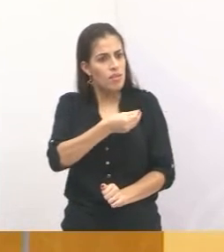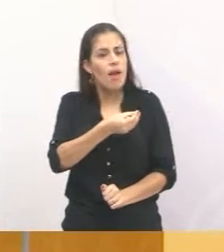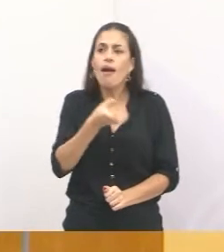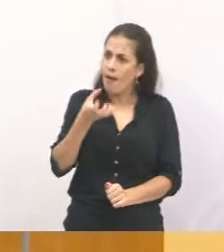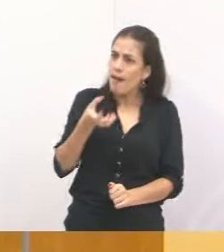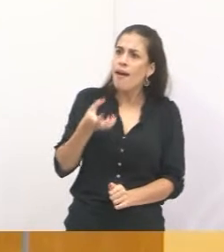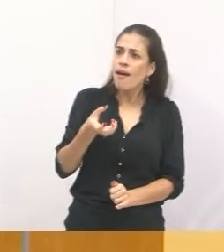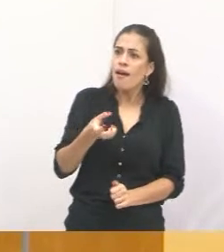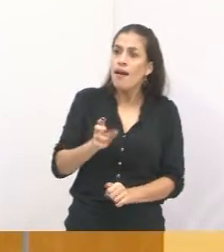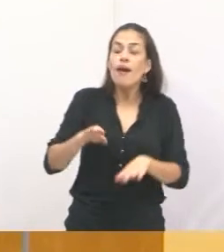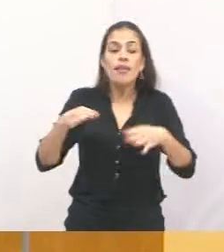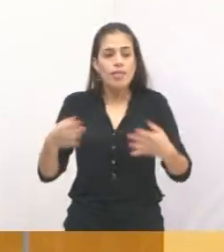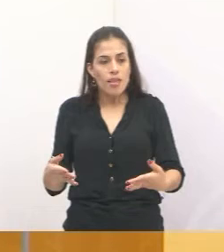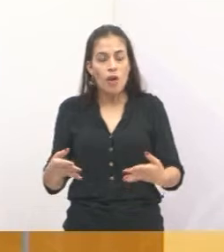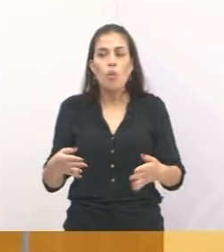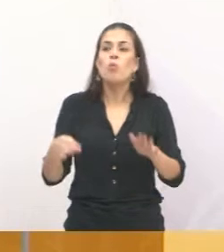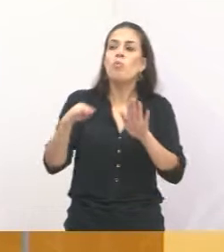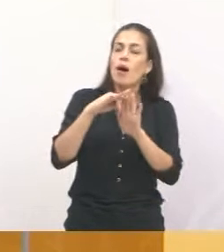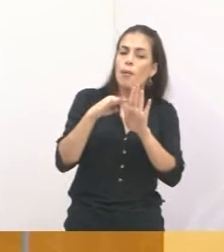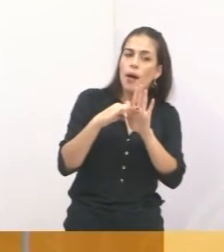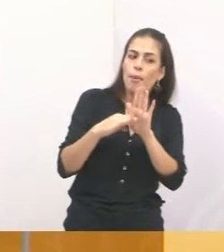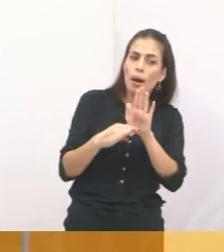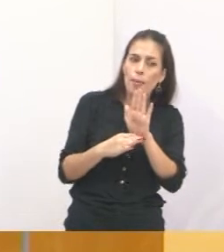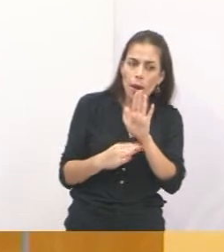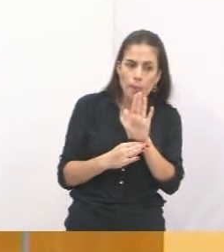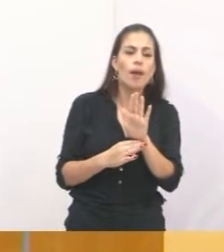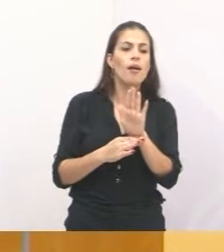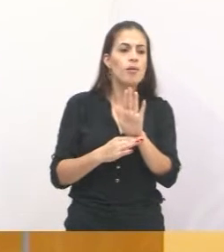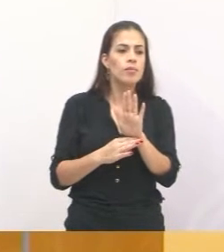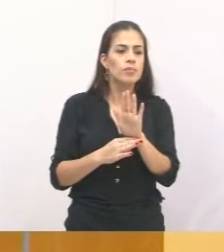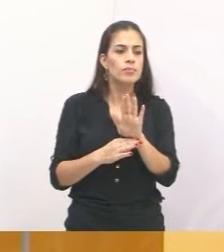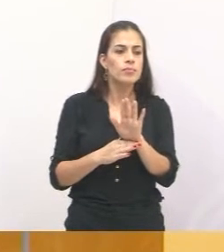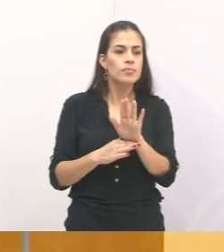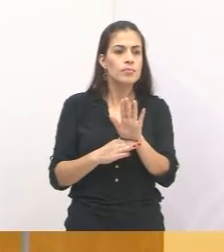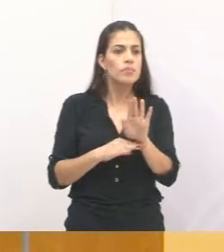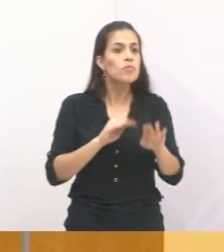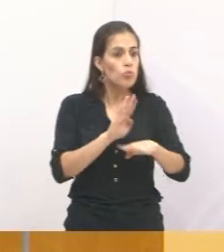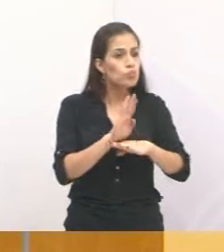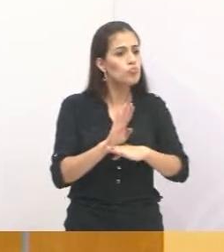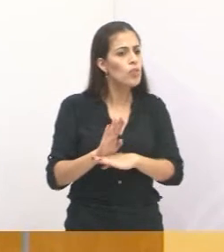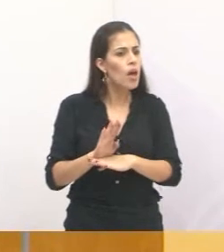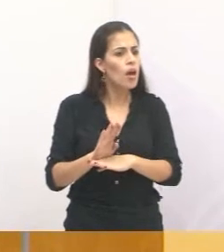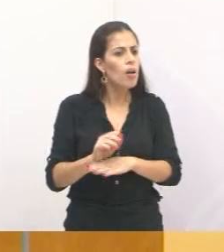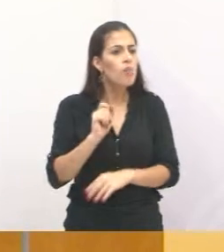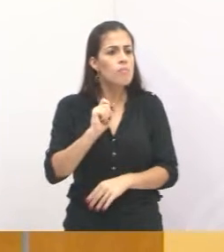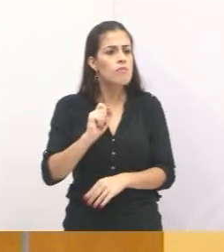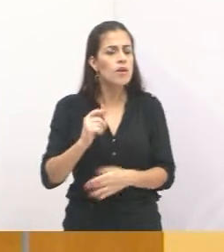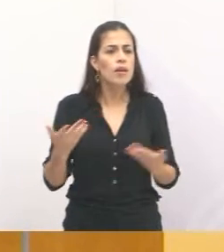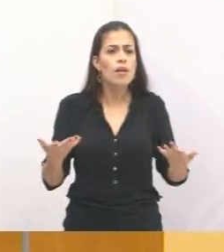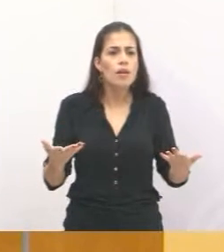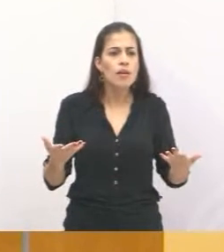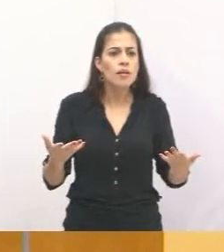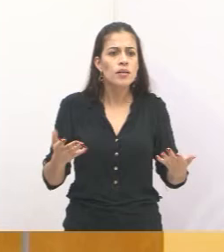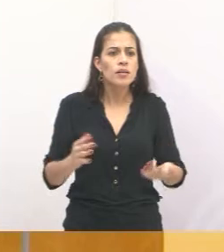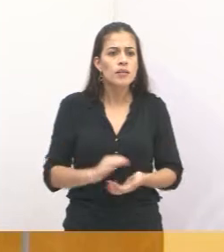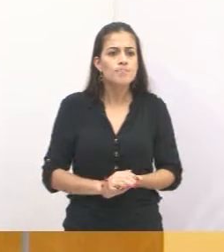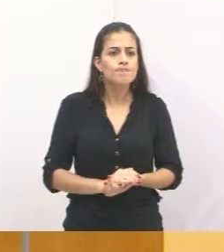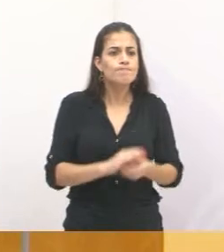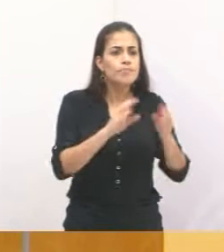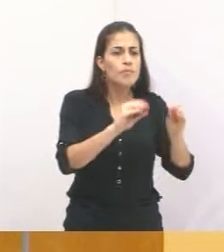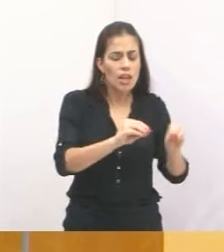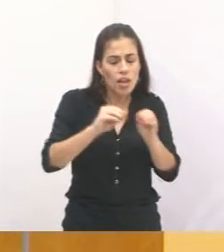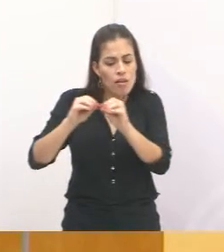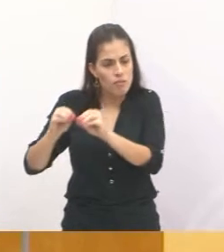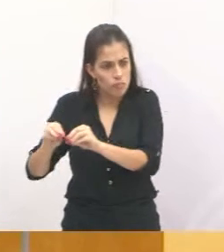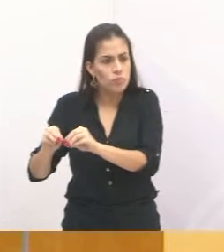É assim, assim, assim. Dá os tópicos para a pessoa e vê o que ela pode fazer para sair dali. leva para um lugar,